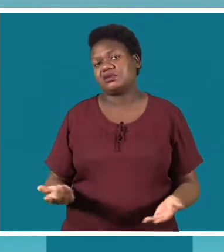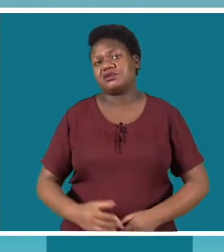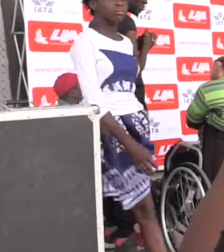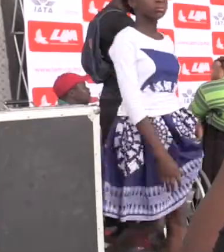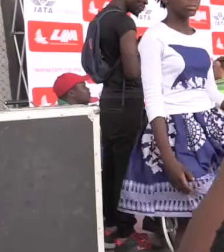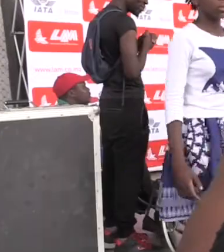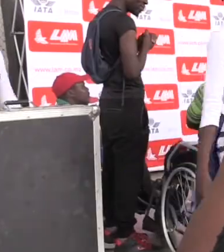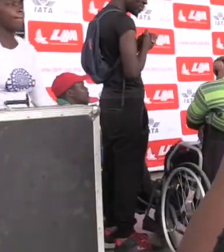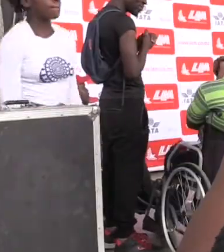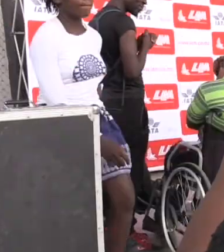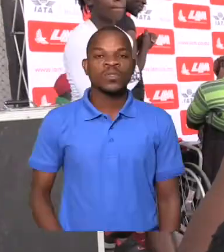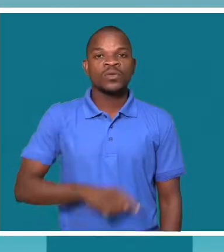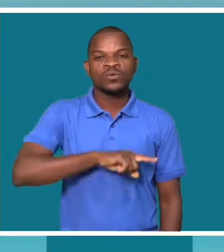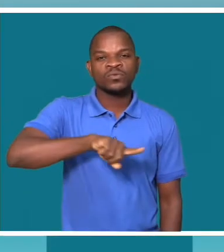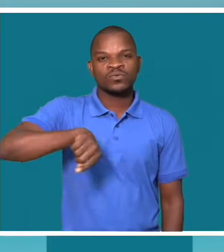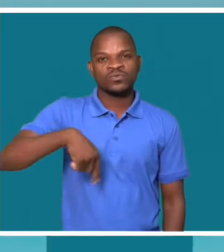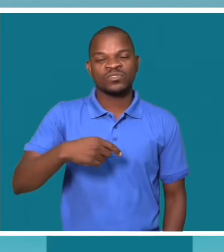origem da fraca adesão.